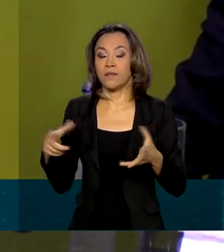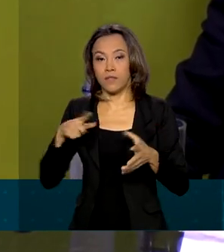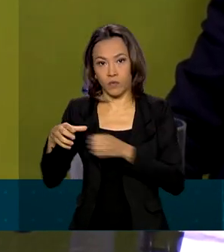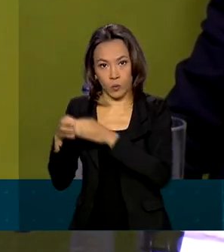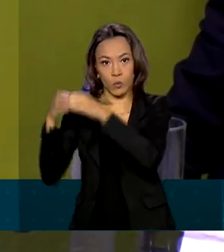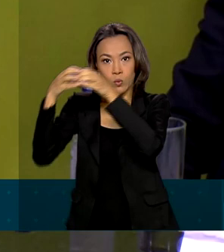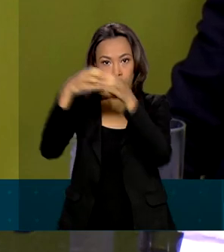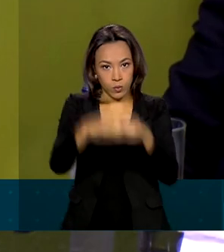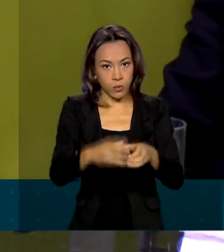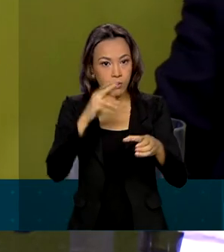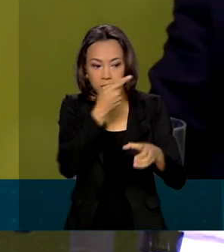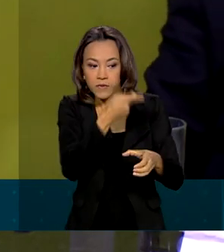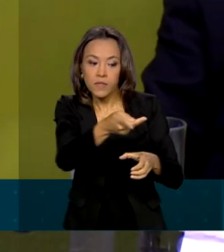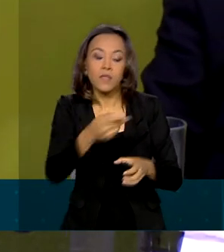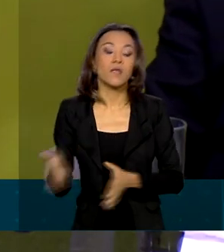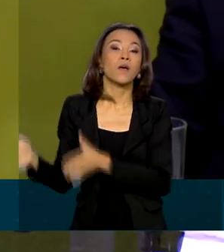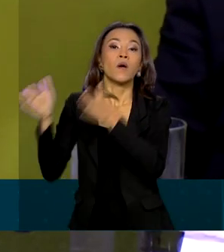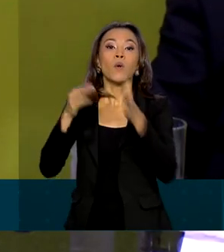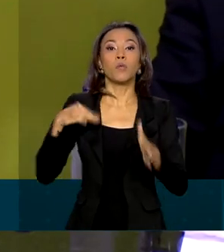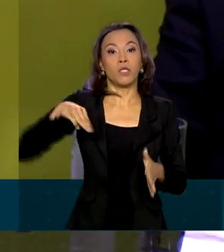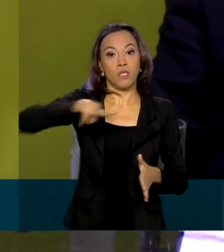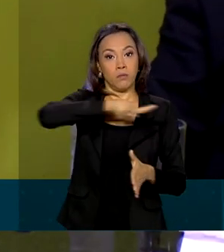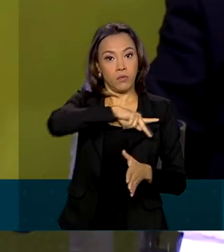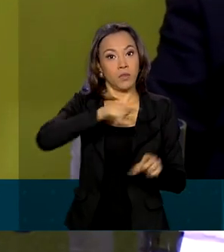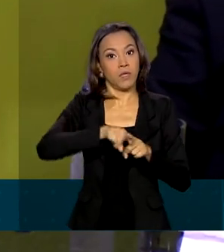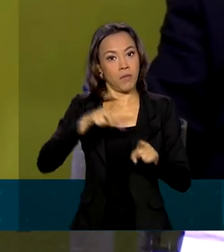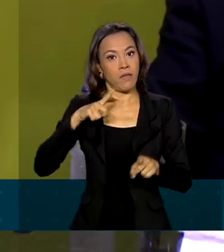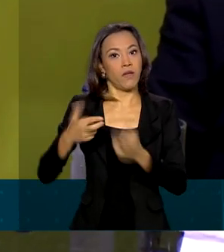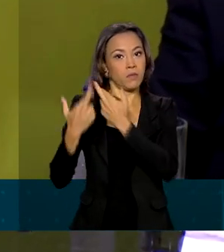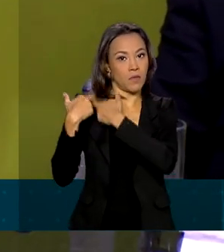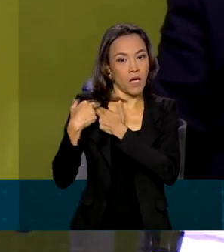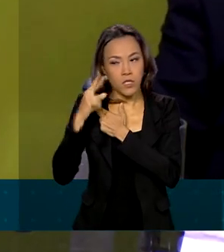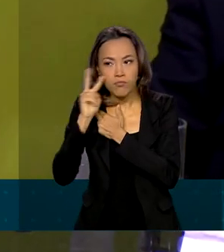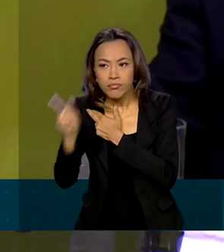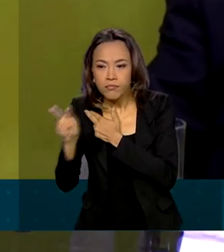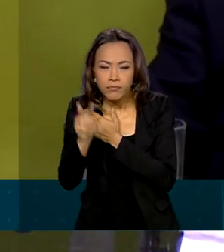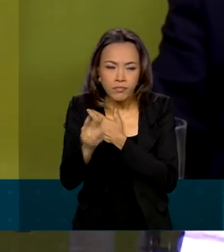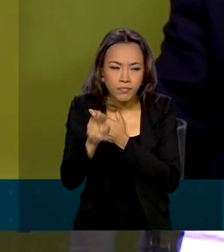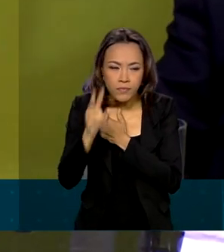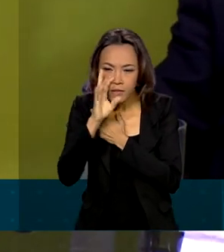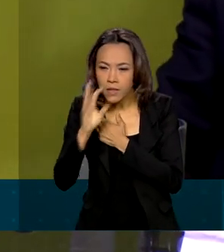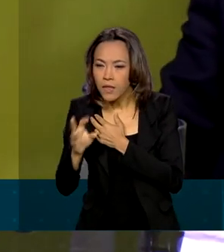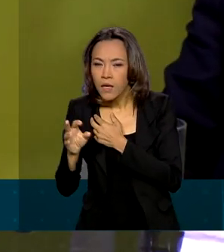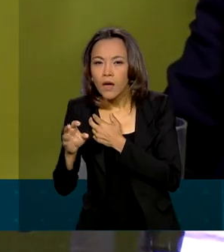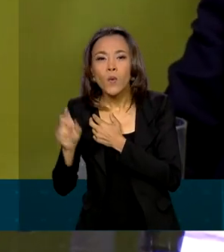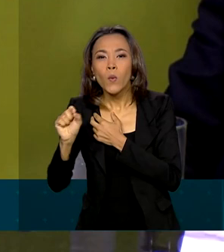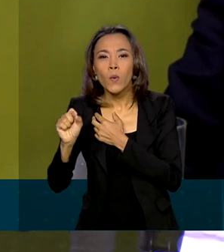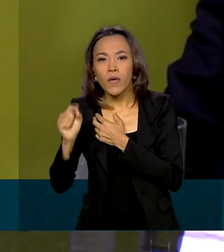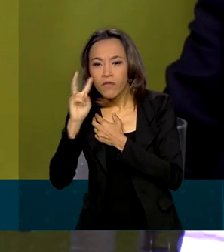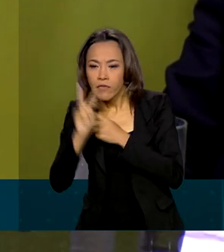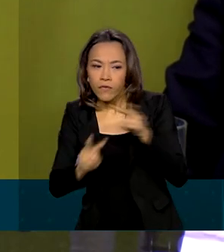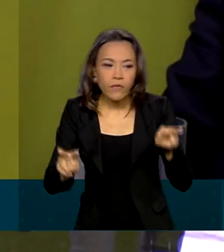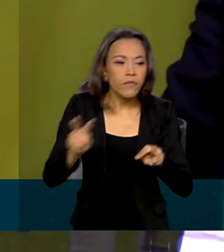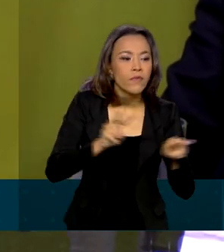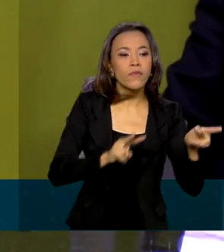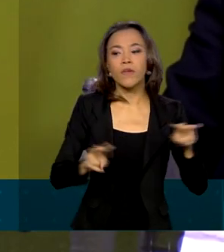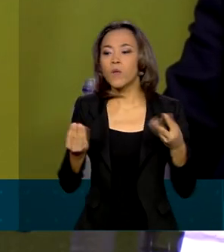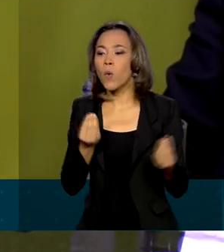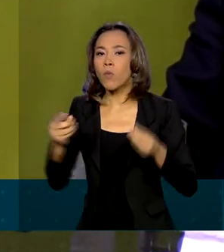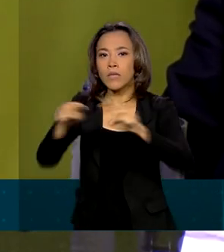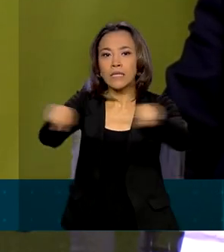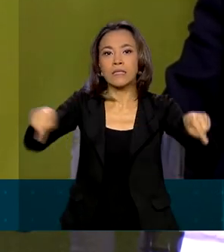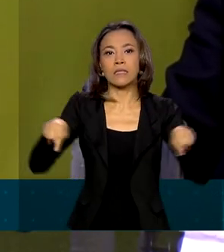Ministério Público tinha também uma força-tarefa, observando as salas de aplicação pelo Brasil inteiro. E nós não